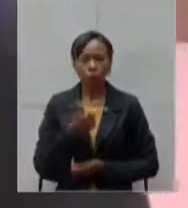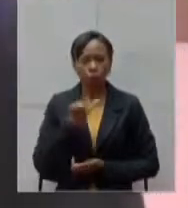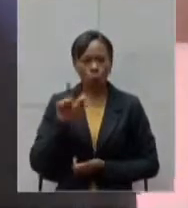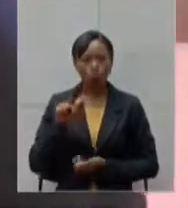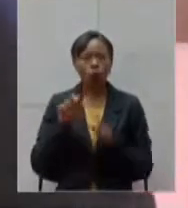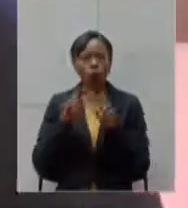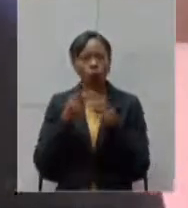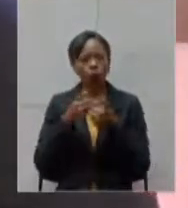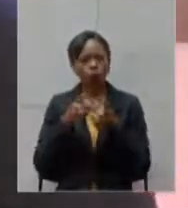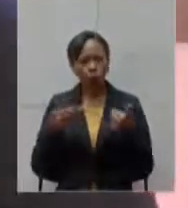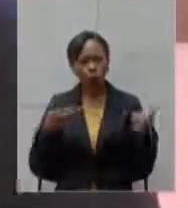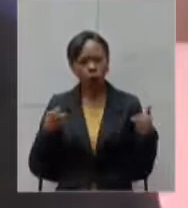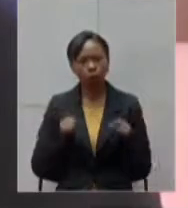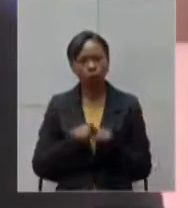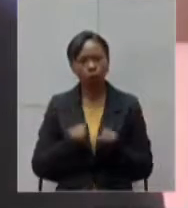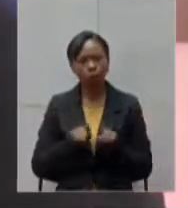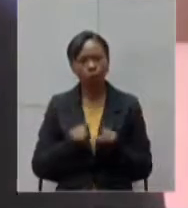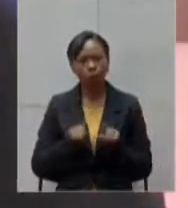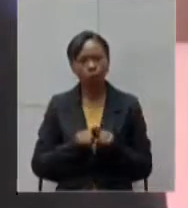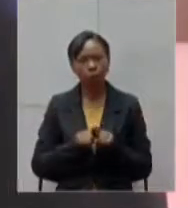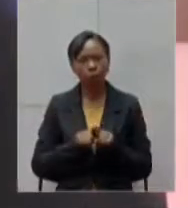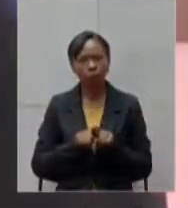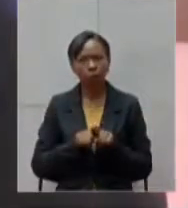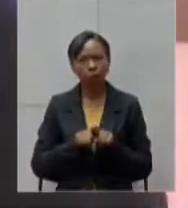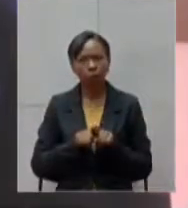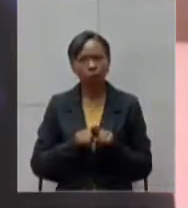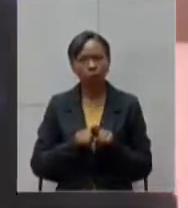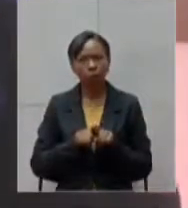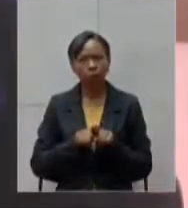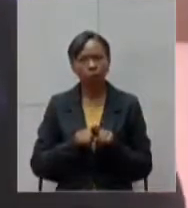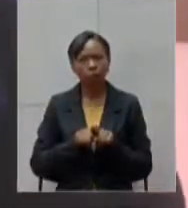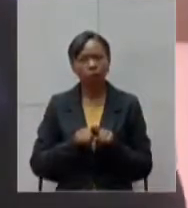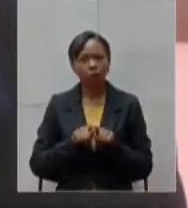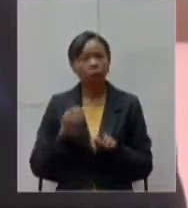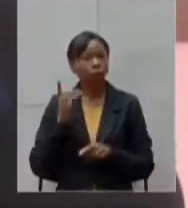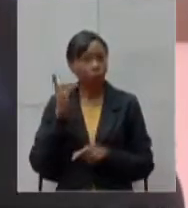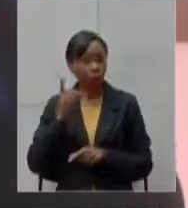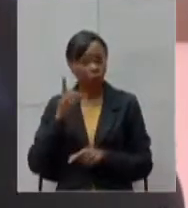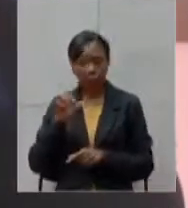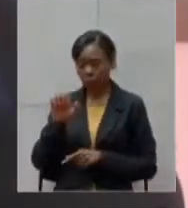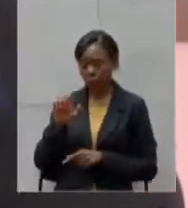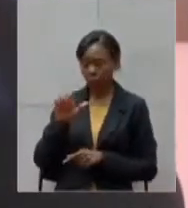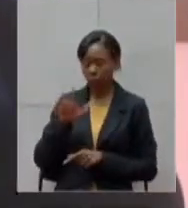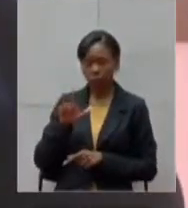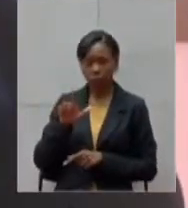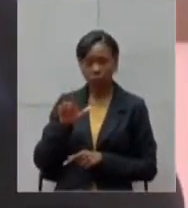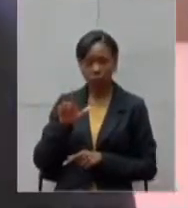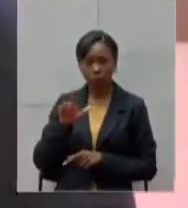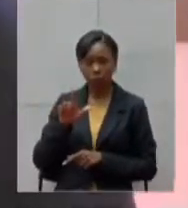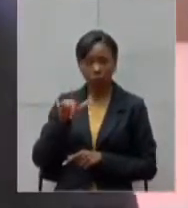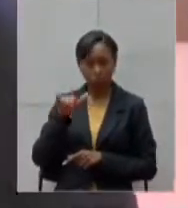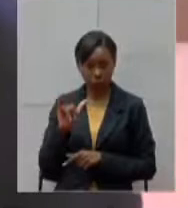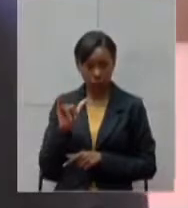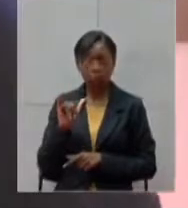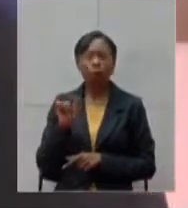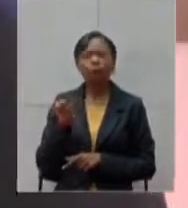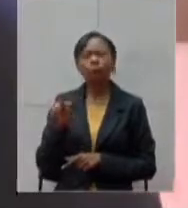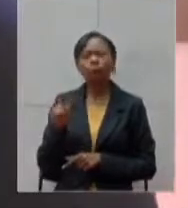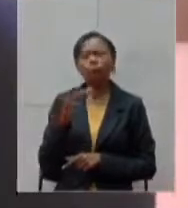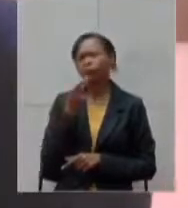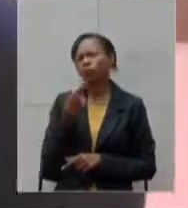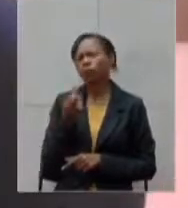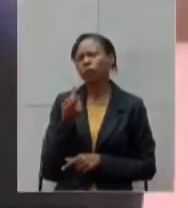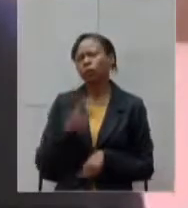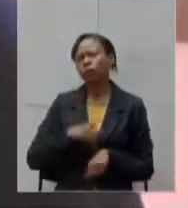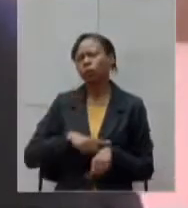o doutor Eli Tarquino deputado Eli Tarquino falando sobre o problema do hospital regional